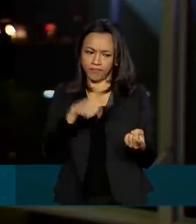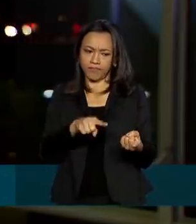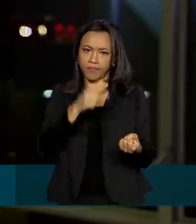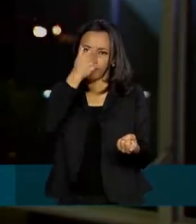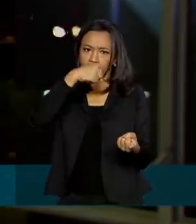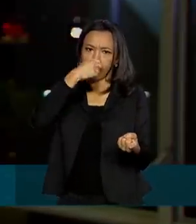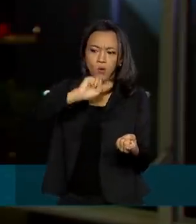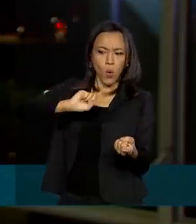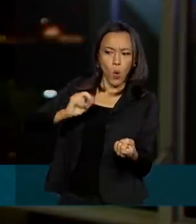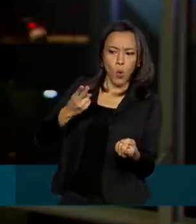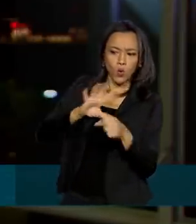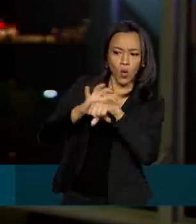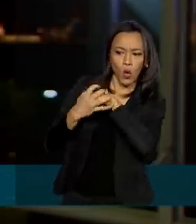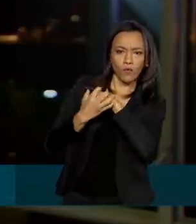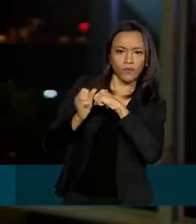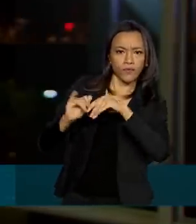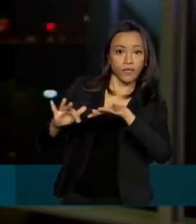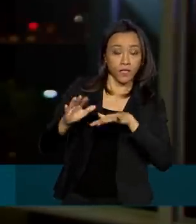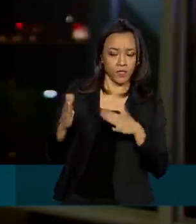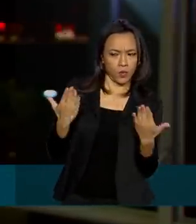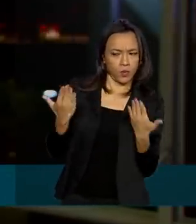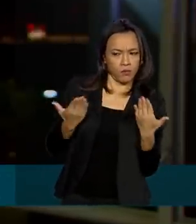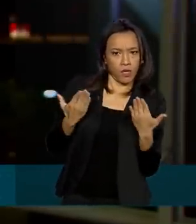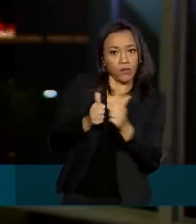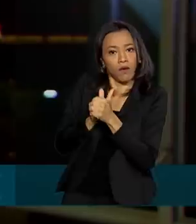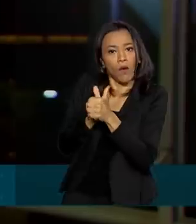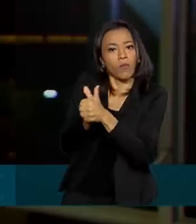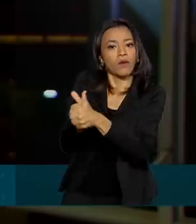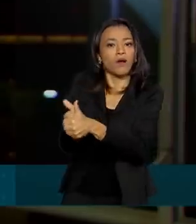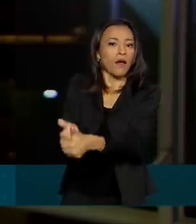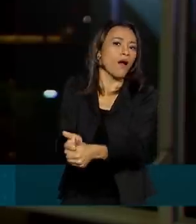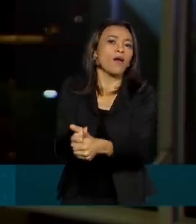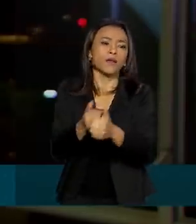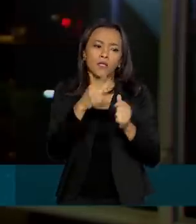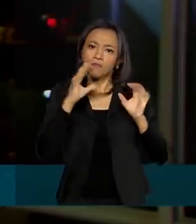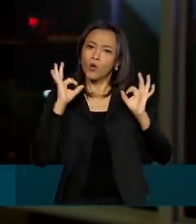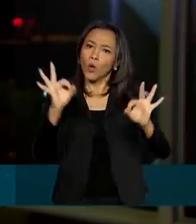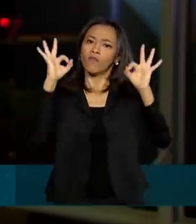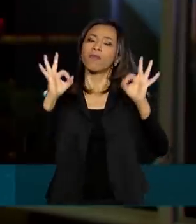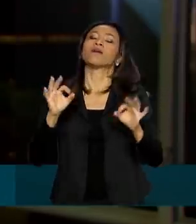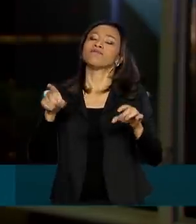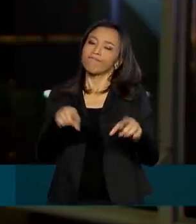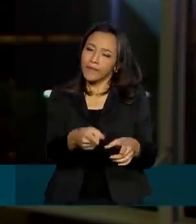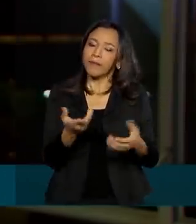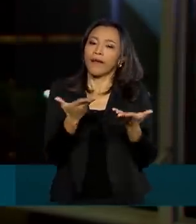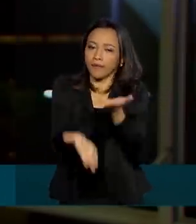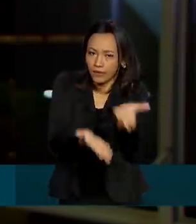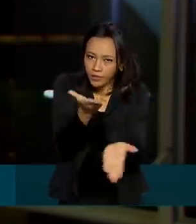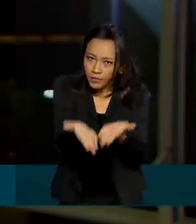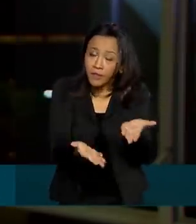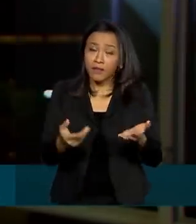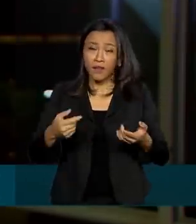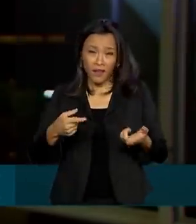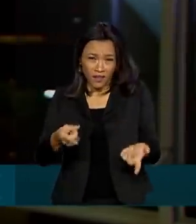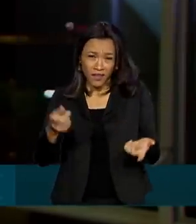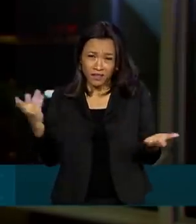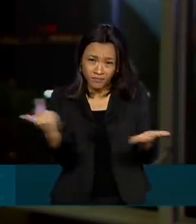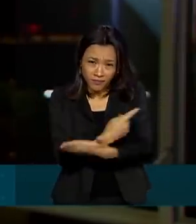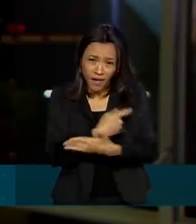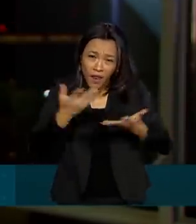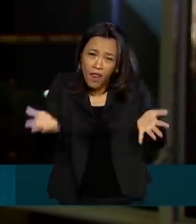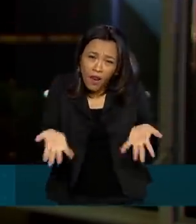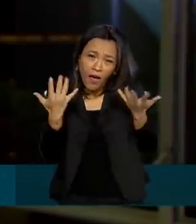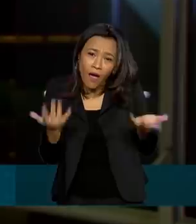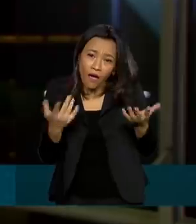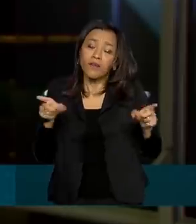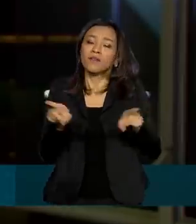-19, fazer o acompanhamento dos suspeitos e confirmados e o atendimento dos casos leves. Cada unidade vai